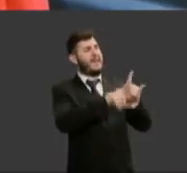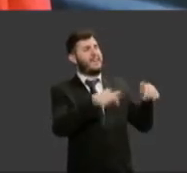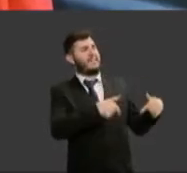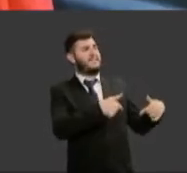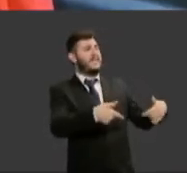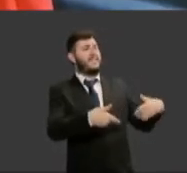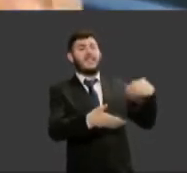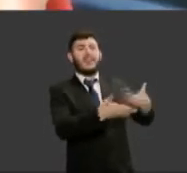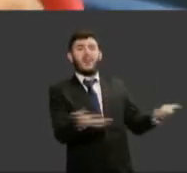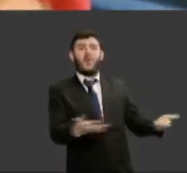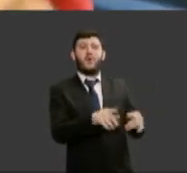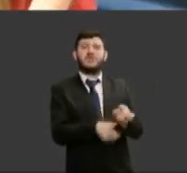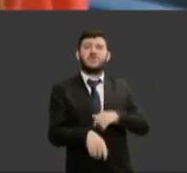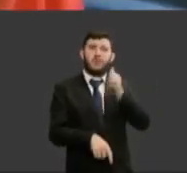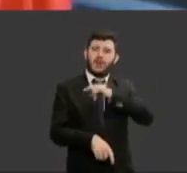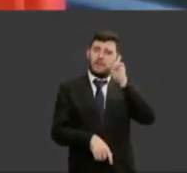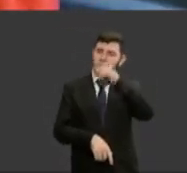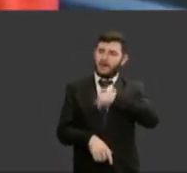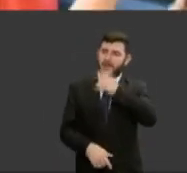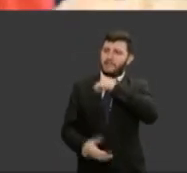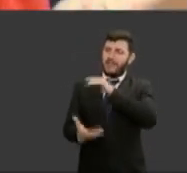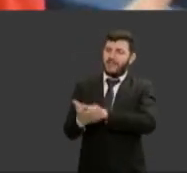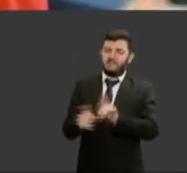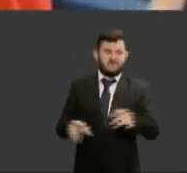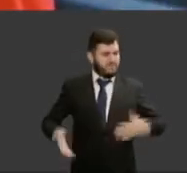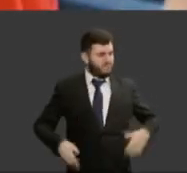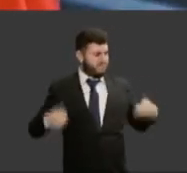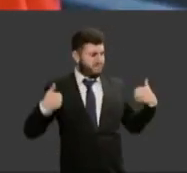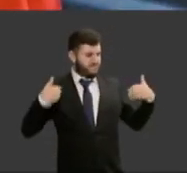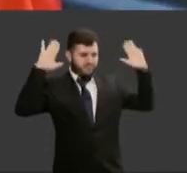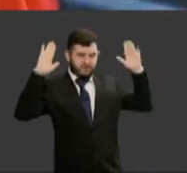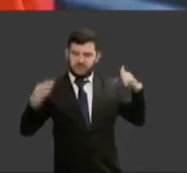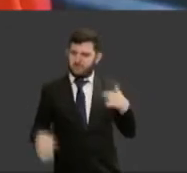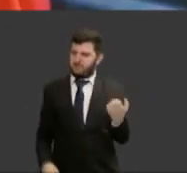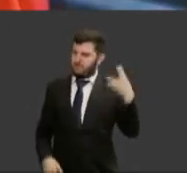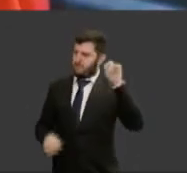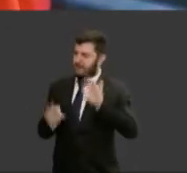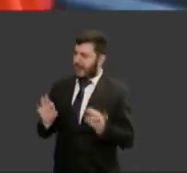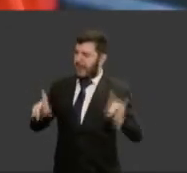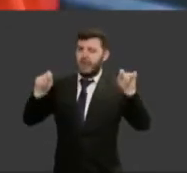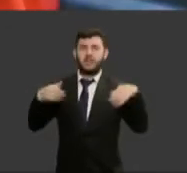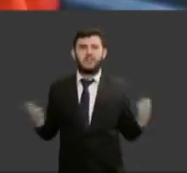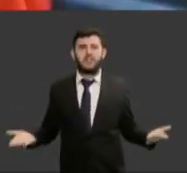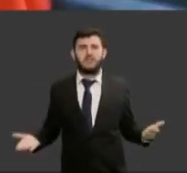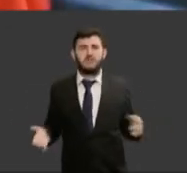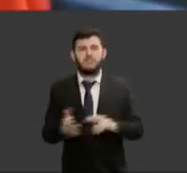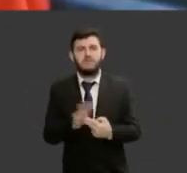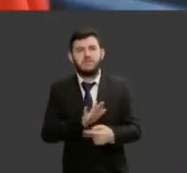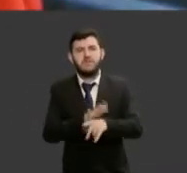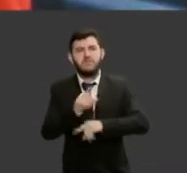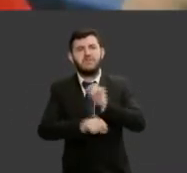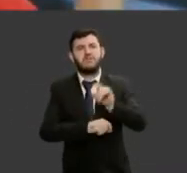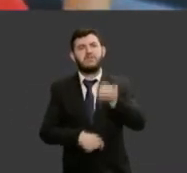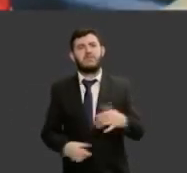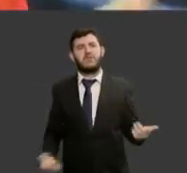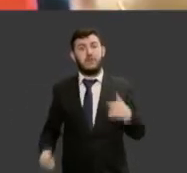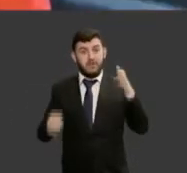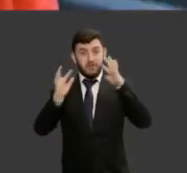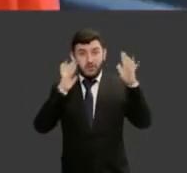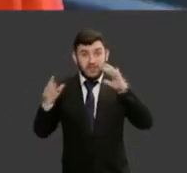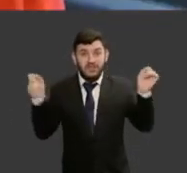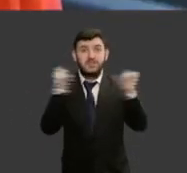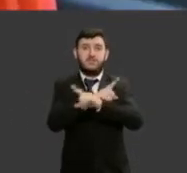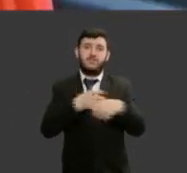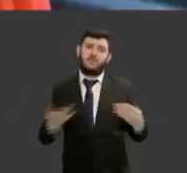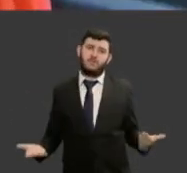brasileiras a carreira das mulheres e o sonho da maternidade ainda é uma dificuldade a que contou